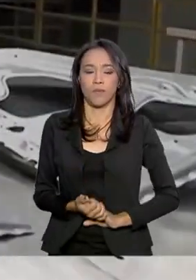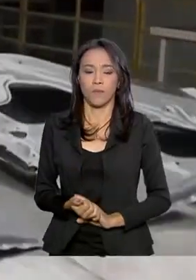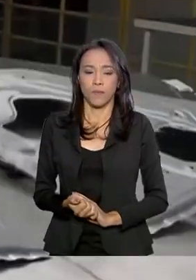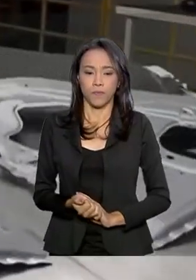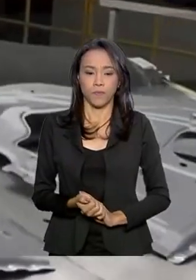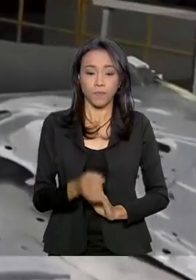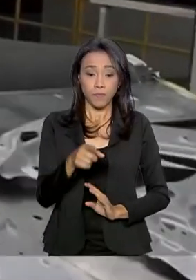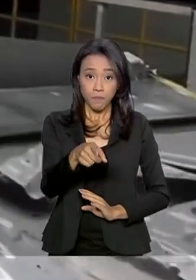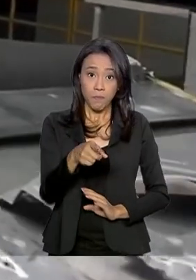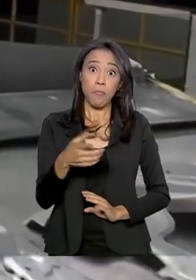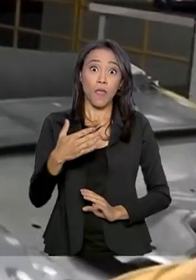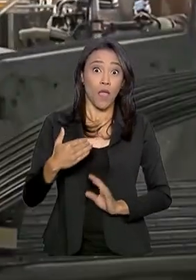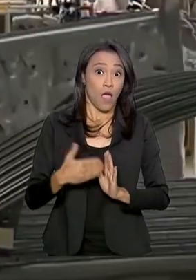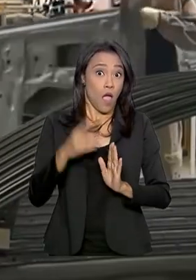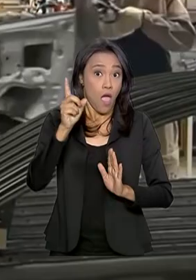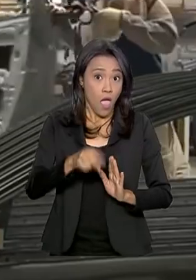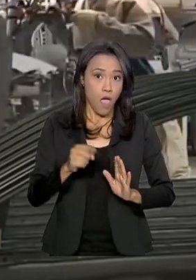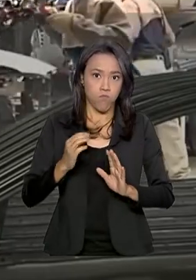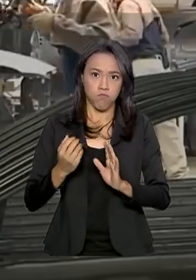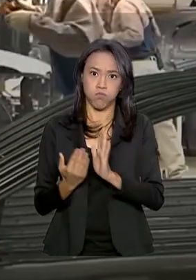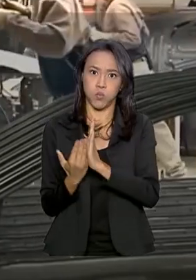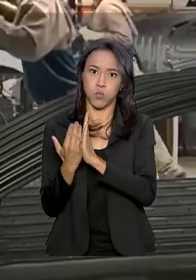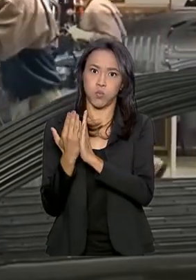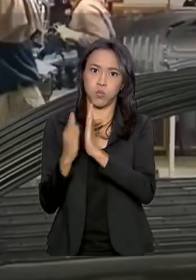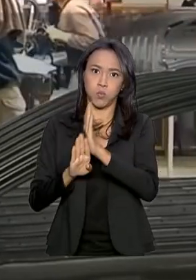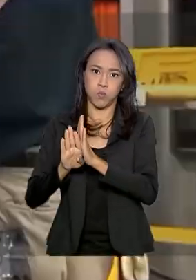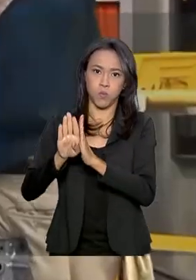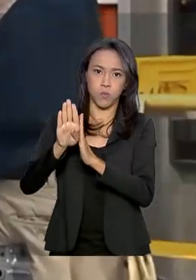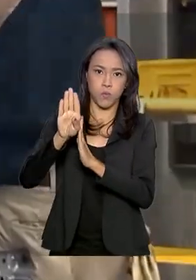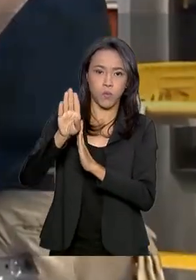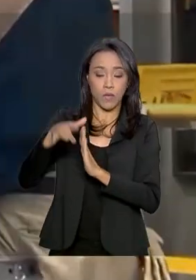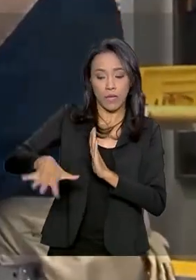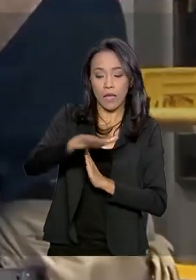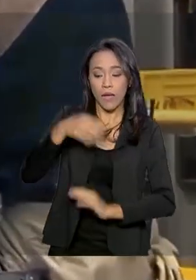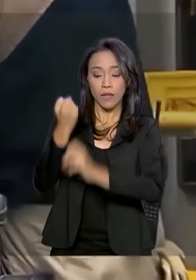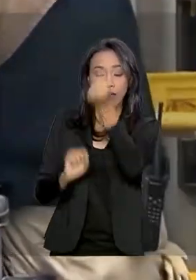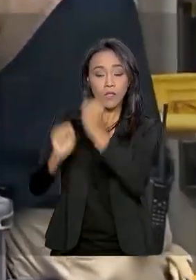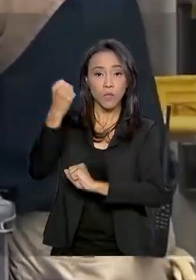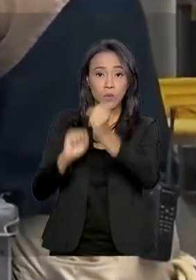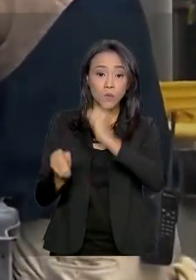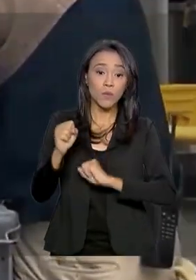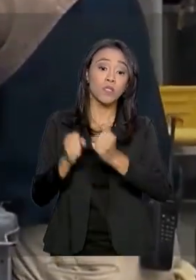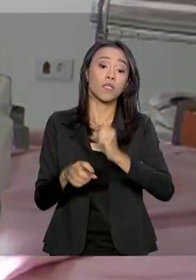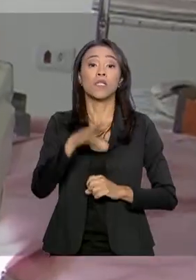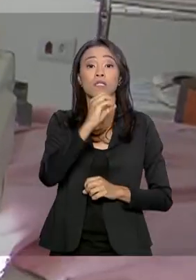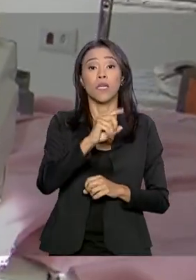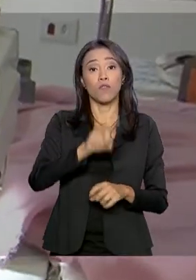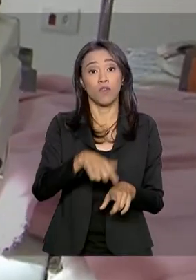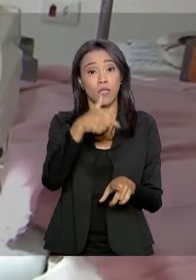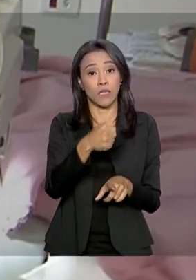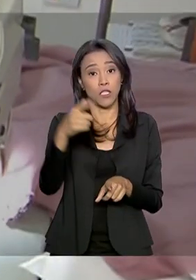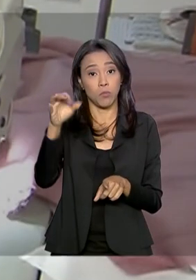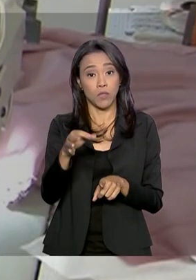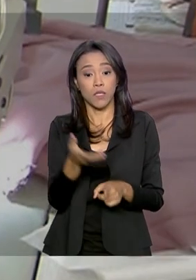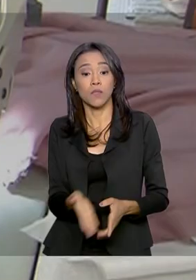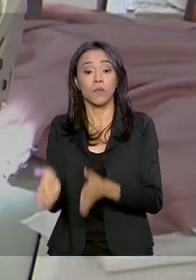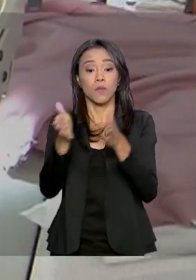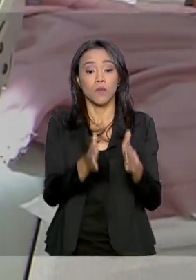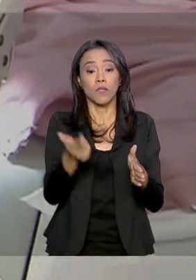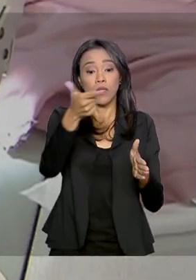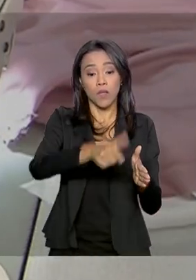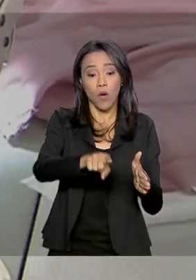A maior alta foi da indústria, que teve um crescimento de 0,7%, seguida pelo setor de